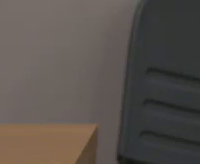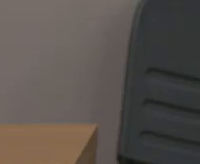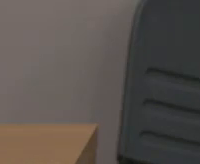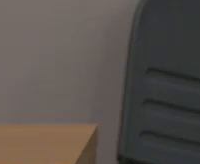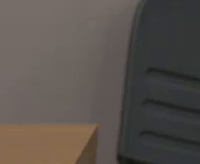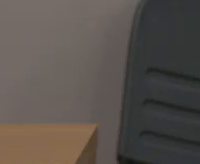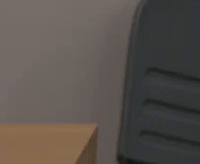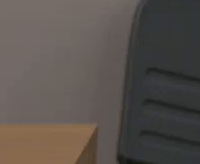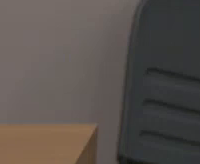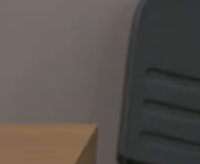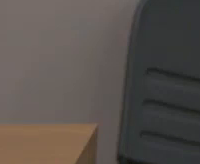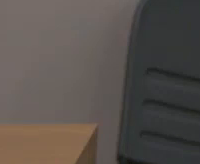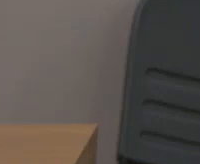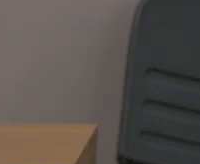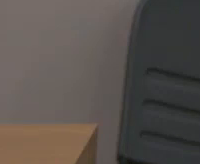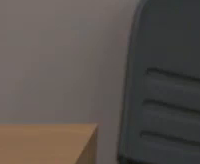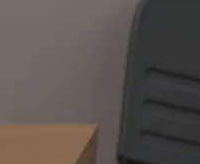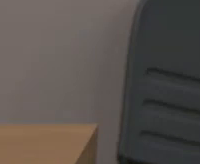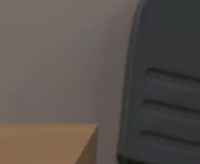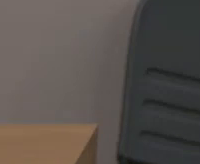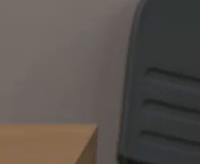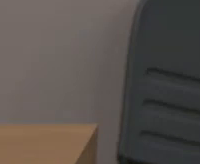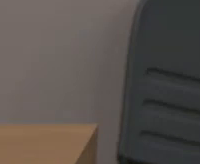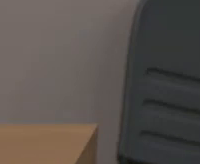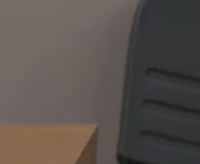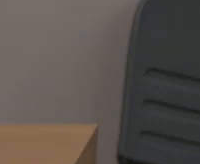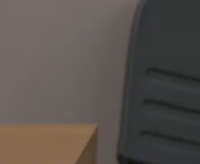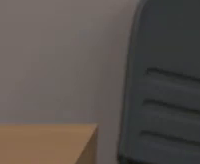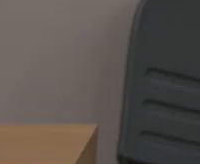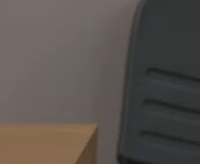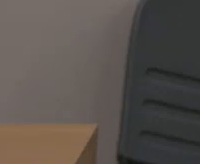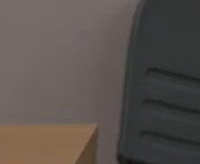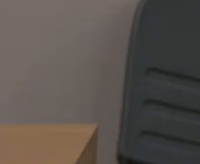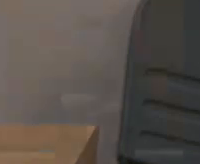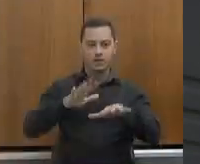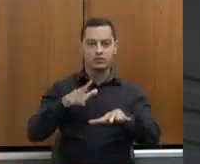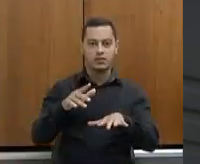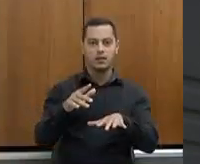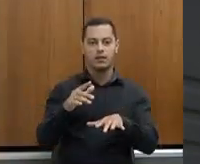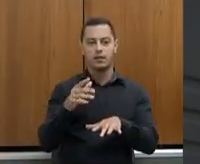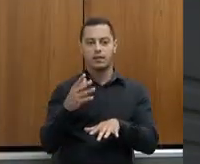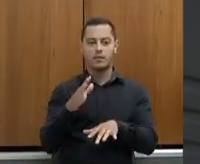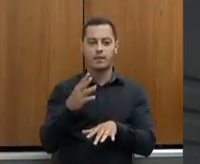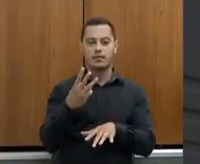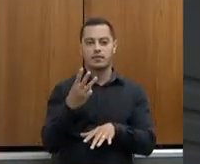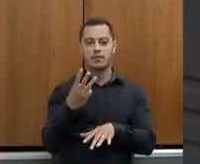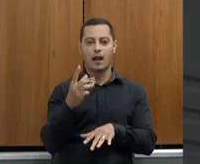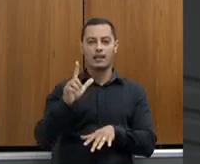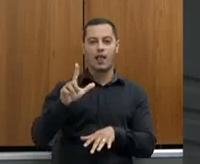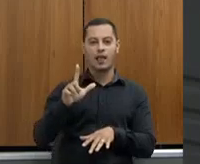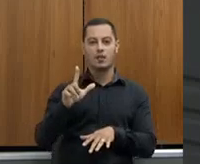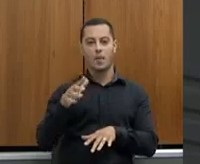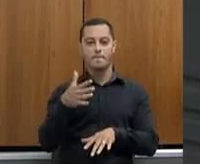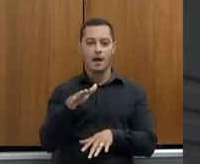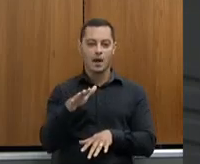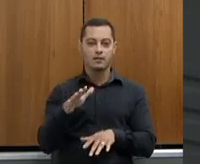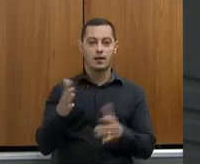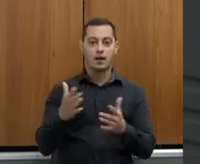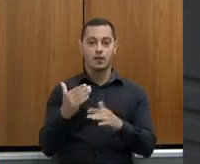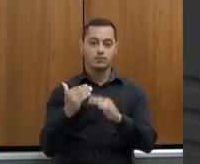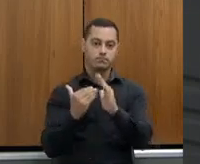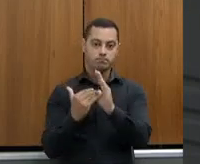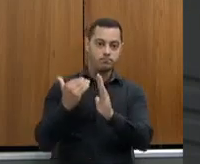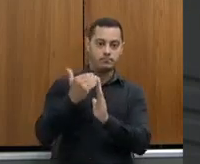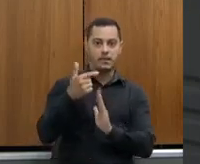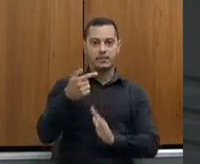rebanho, nós já passamos aí de vacas de três litros de média para vacas hoje de quase sete, oito litros de média que nós